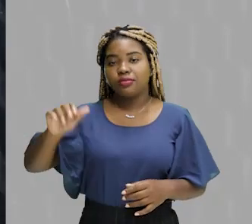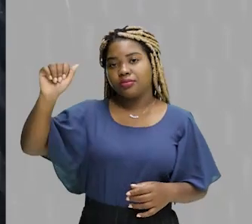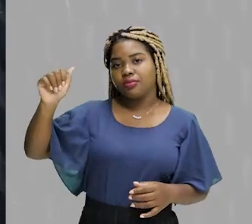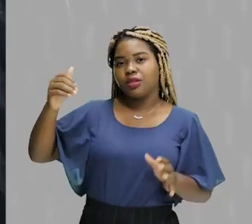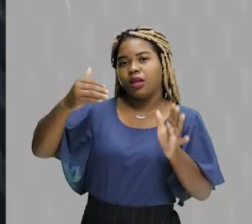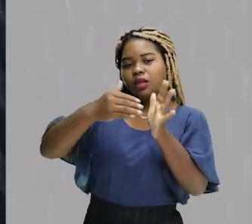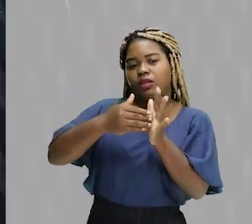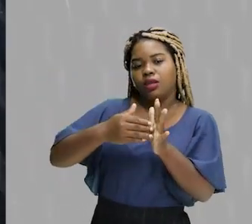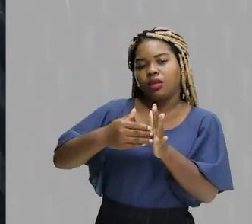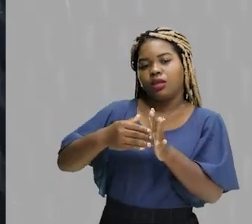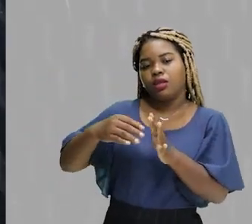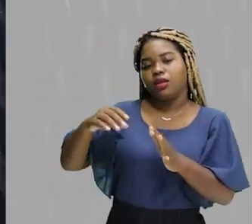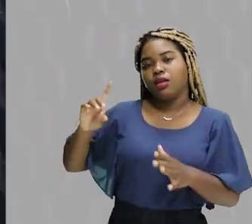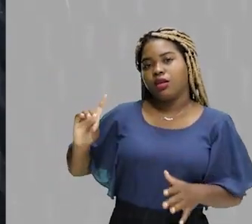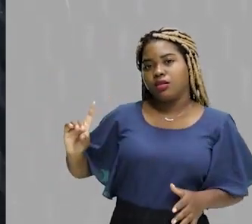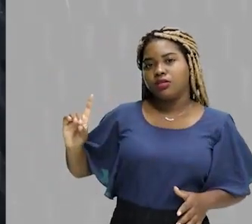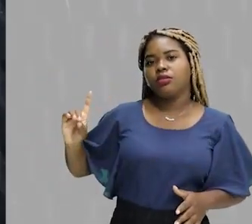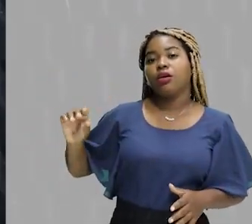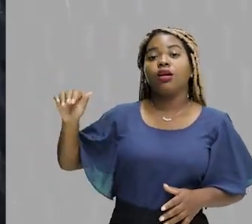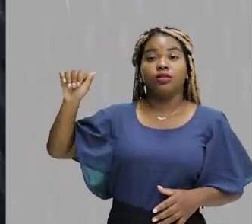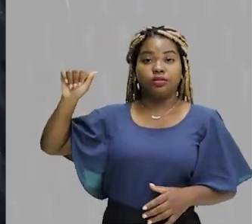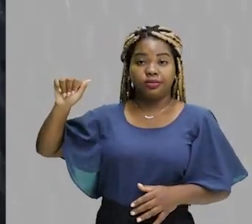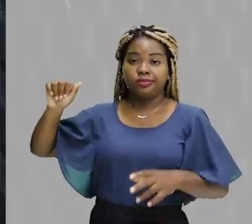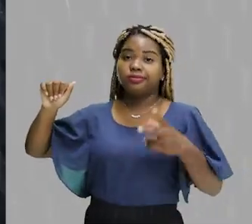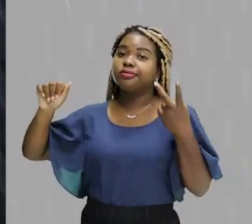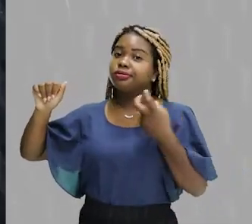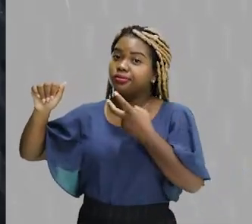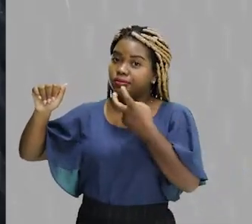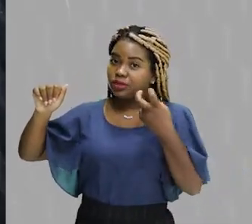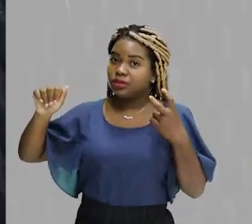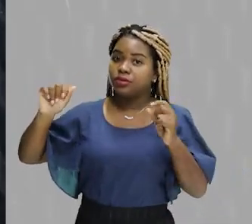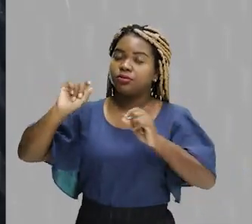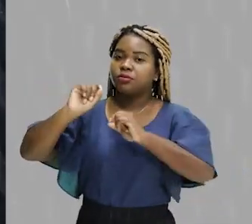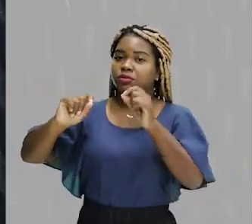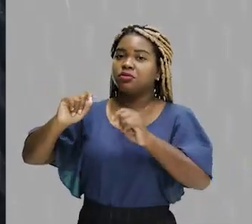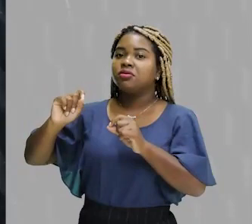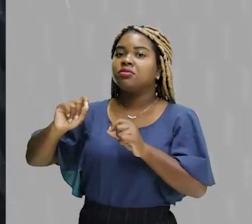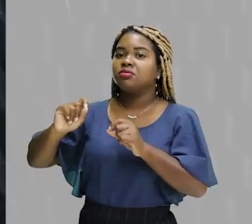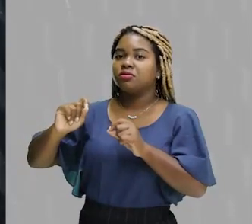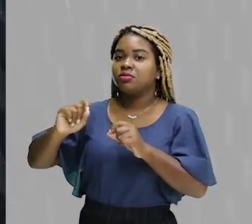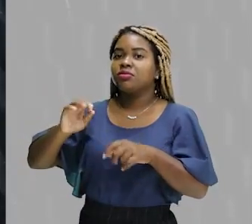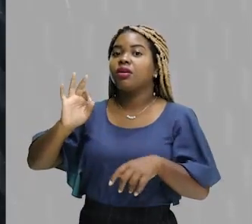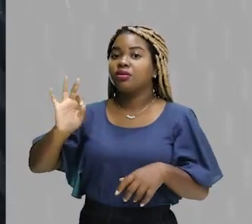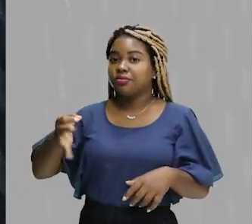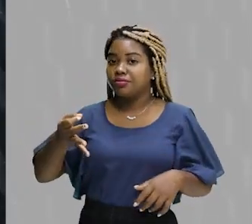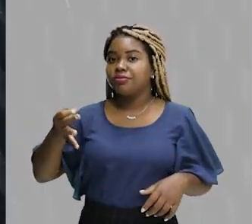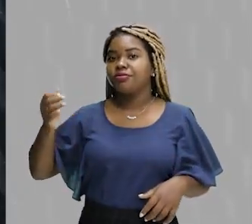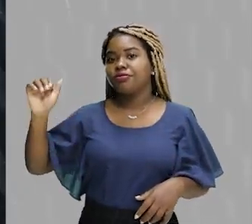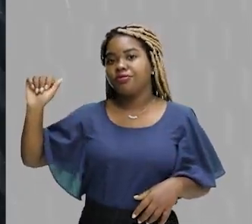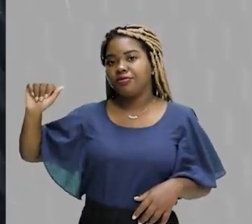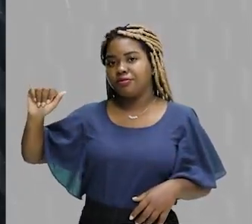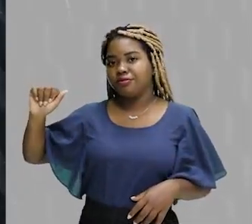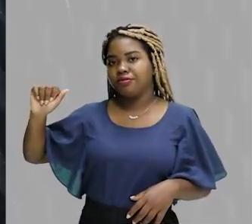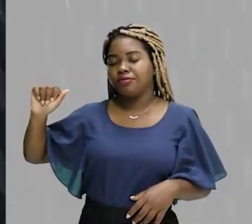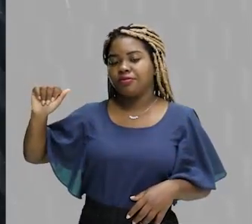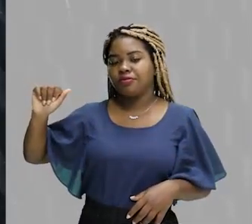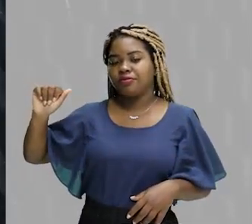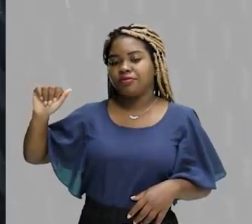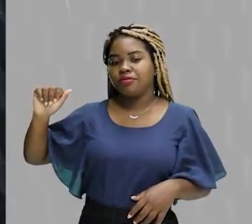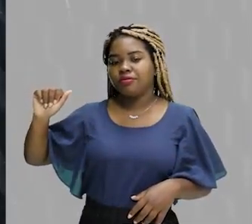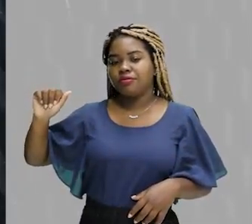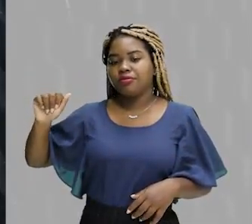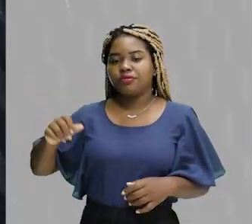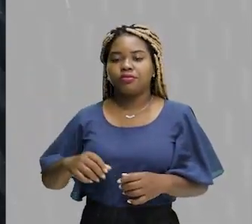letra D, nós podemos perceber que a letra A traz uma condição de resposta muito mais interessante para a gente. Então, pelo bom senso,